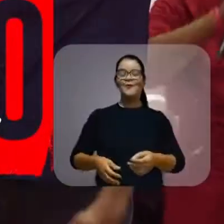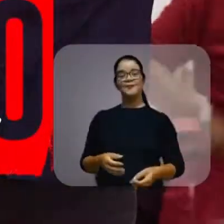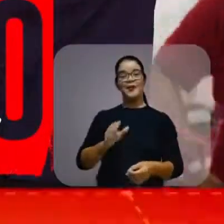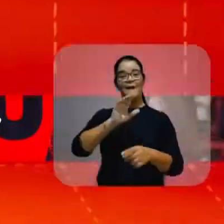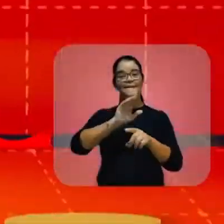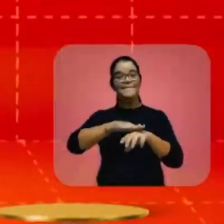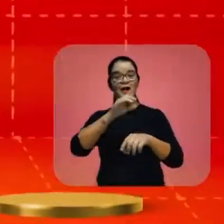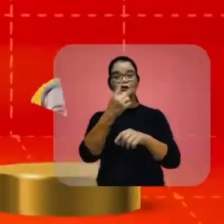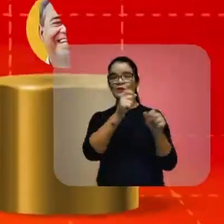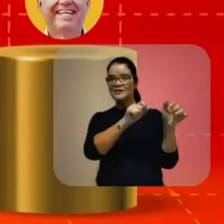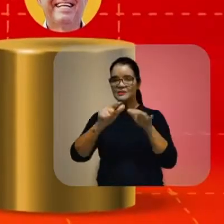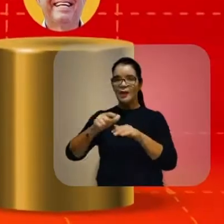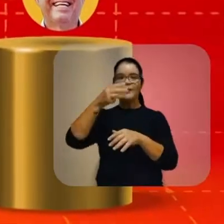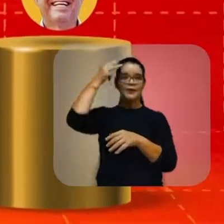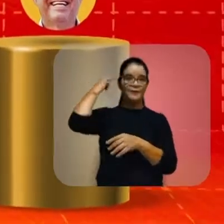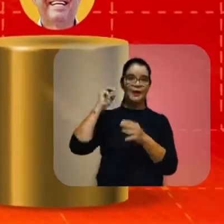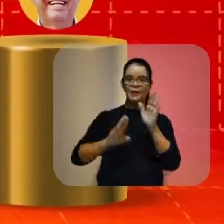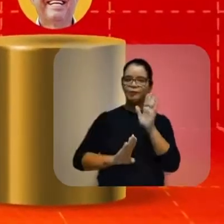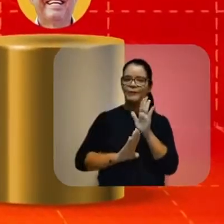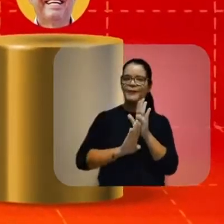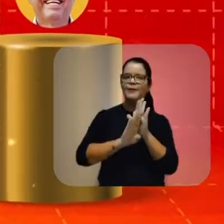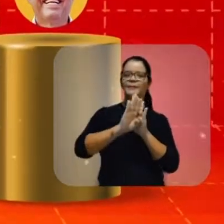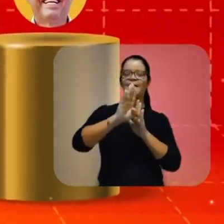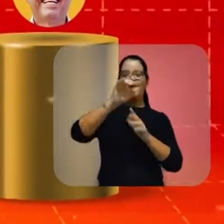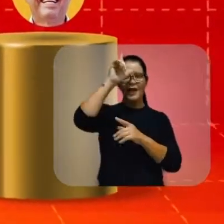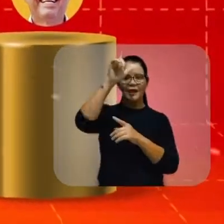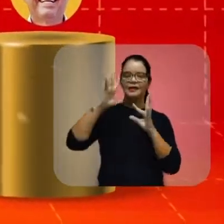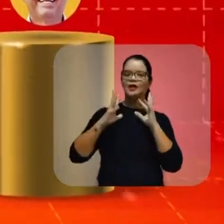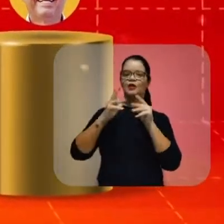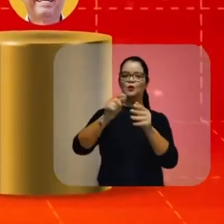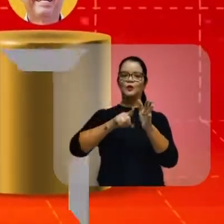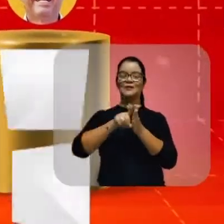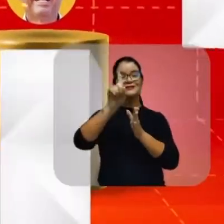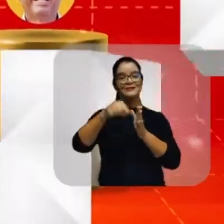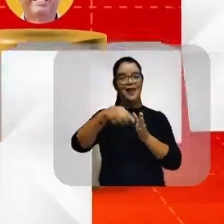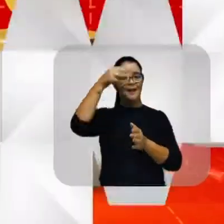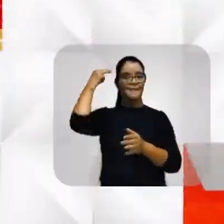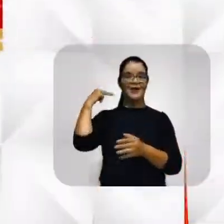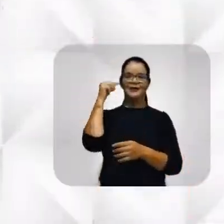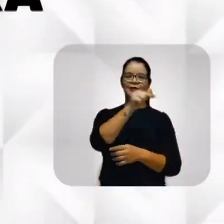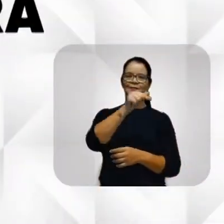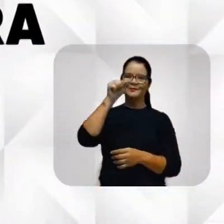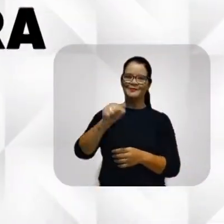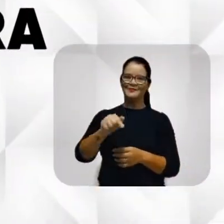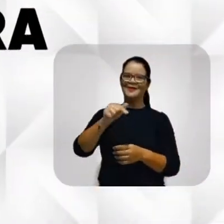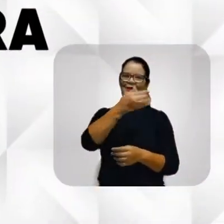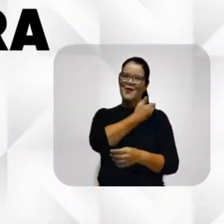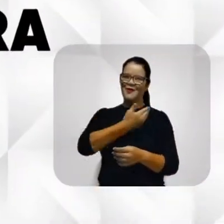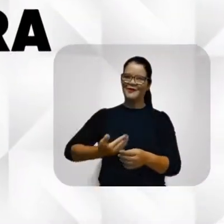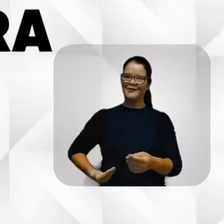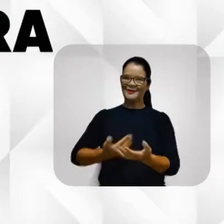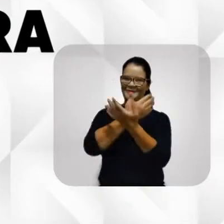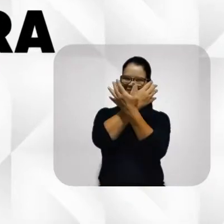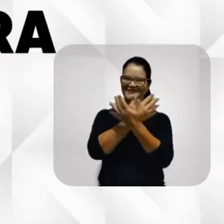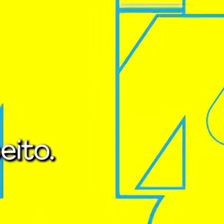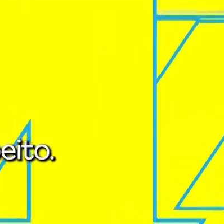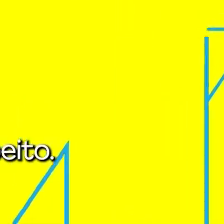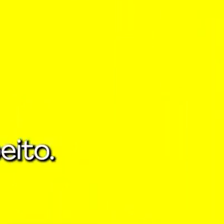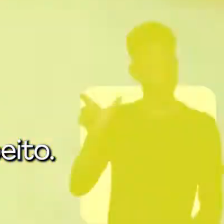Mais uma semana e Marília Reis lidera em todas as pesquisas Marília Reis 77 governadora